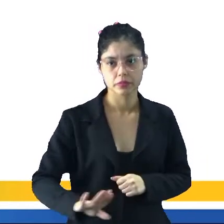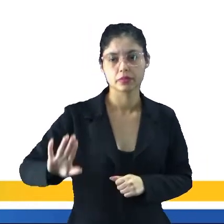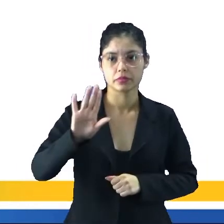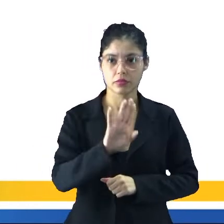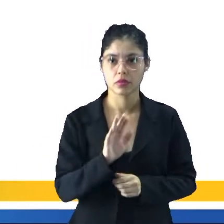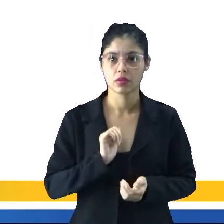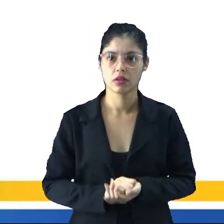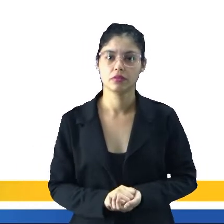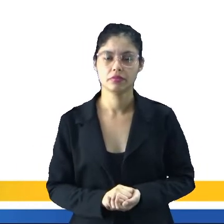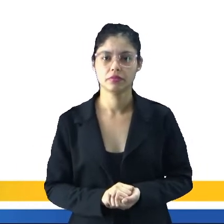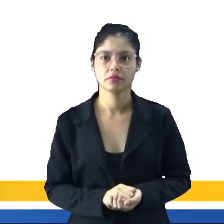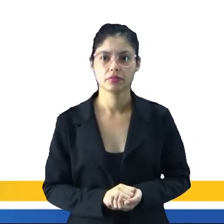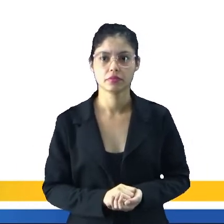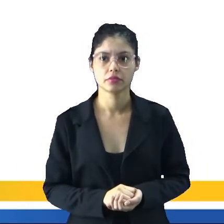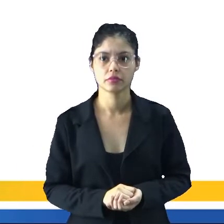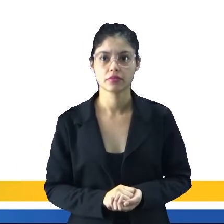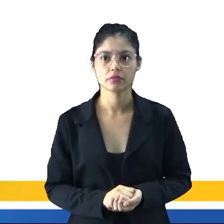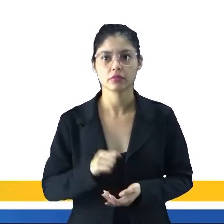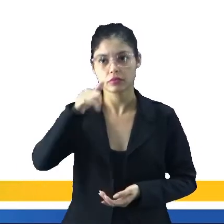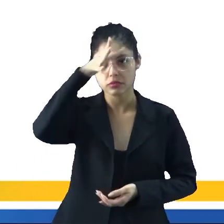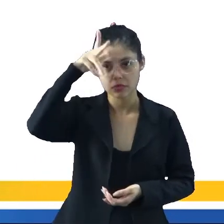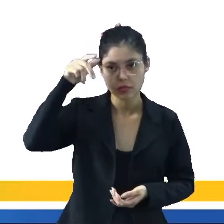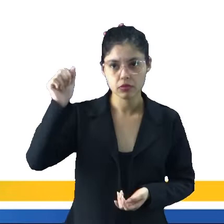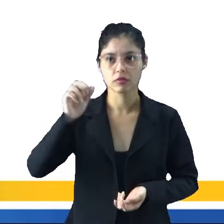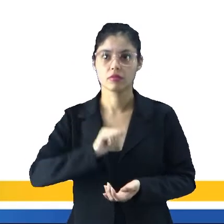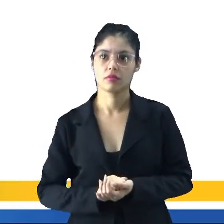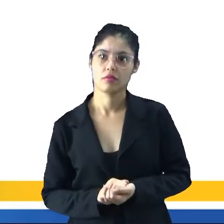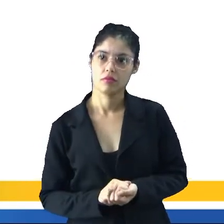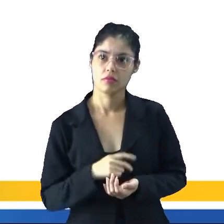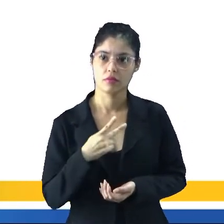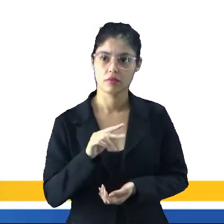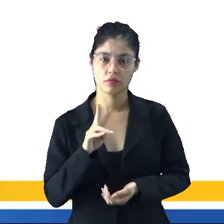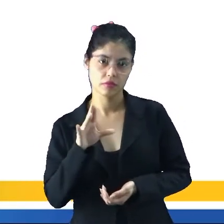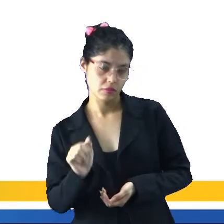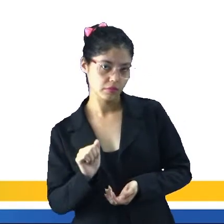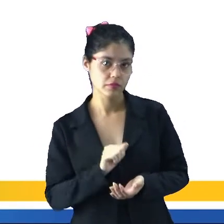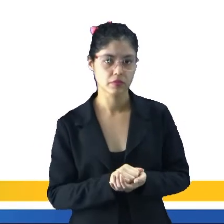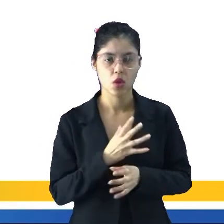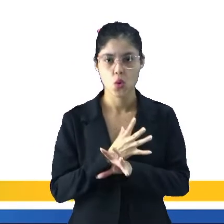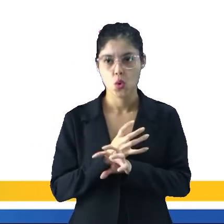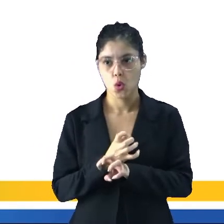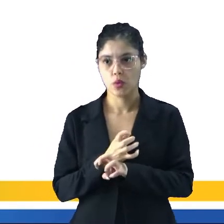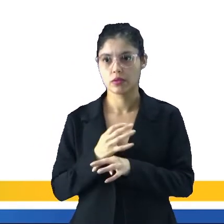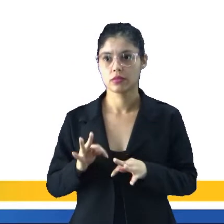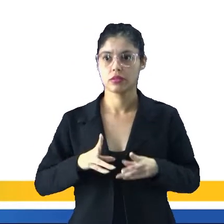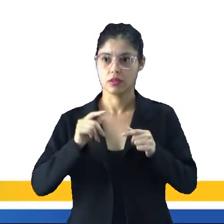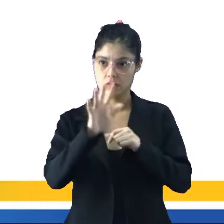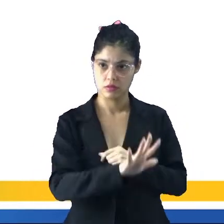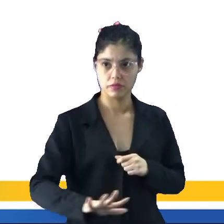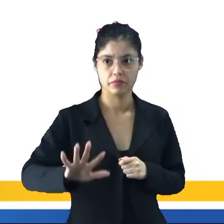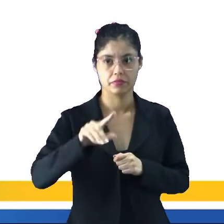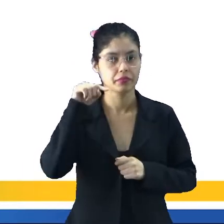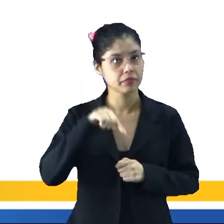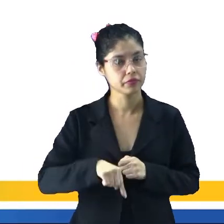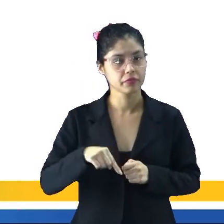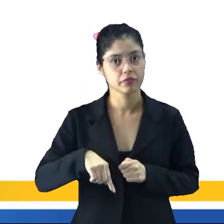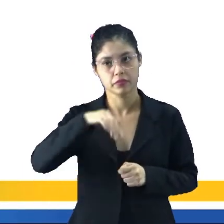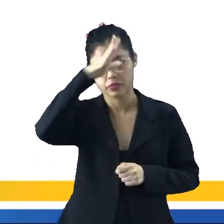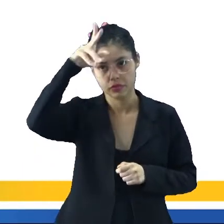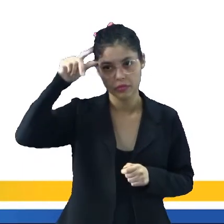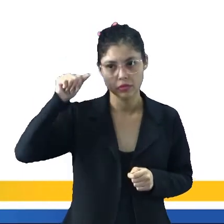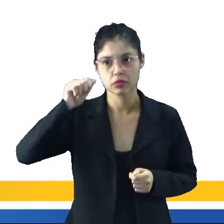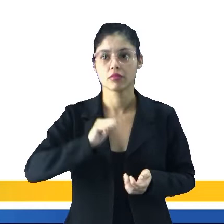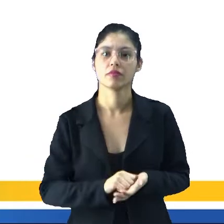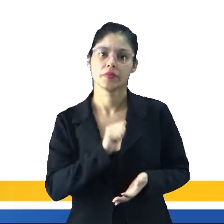todos os biomas, ou seja, né, na Amazônia, no Pantamau, no Cerrado, sobretudo, né, aqui na Amazônia Legal,